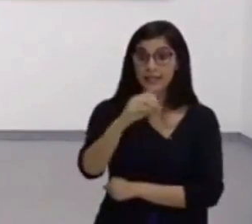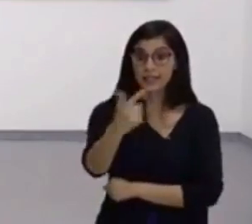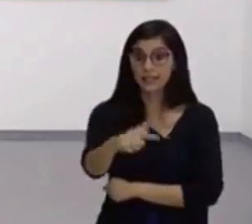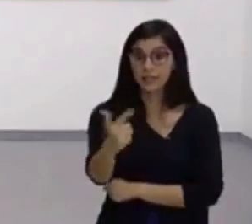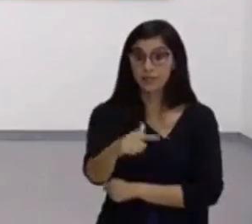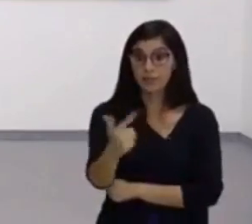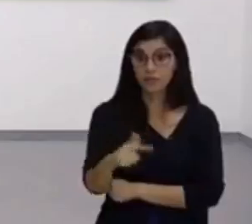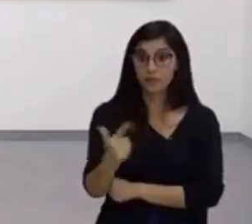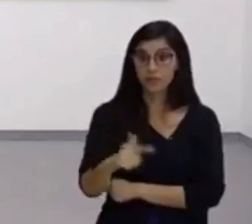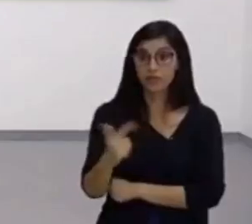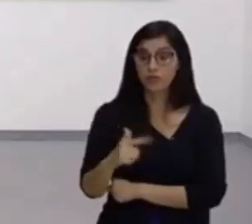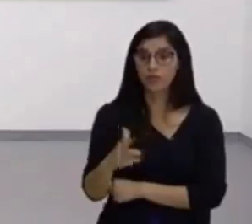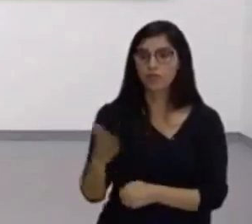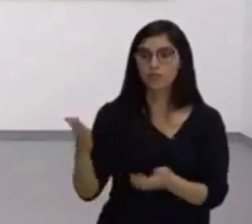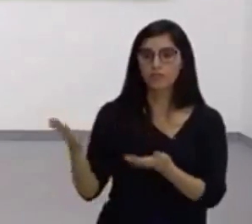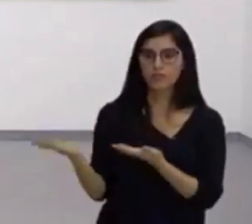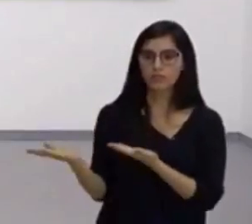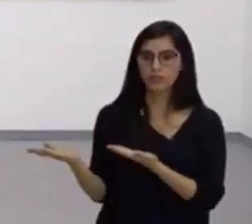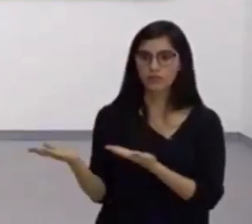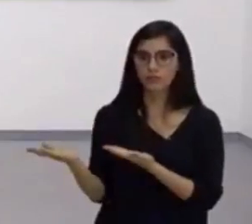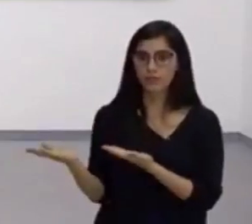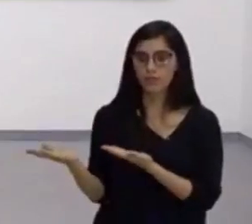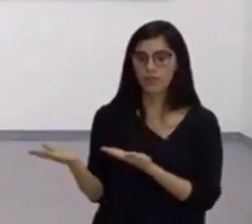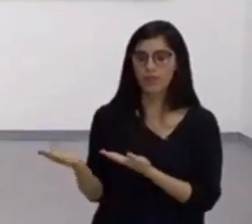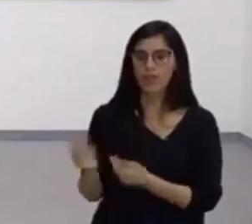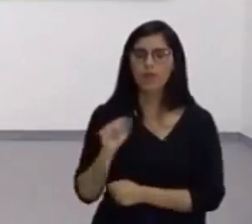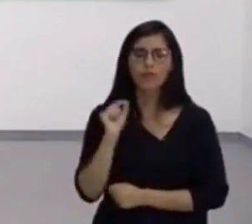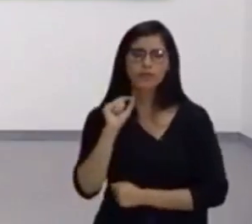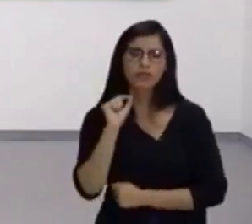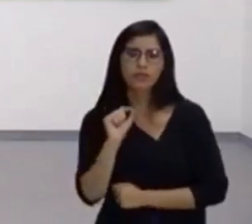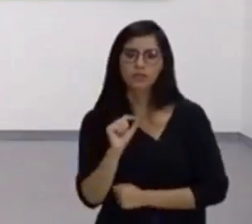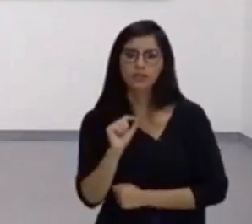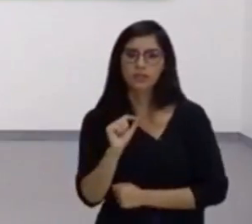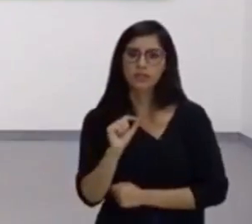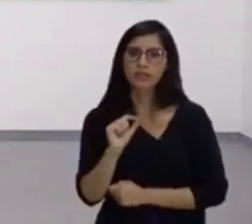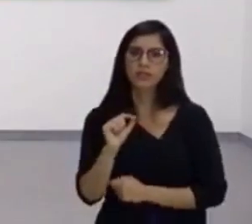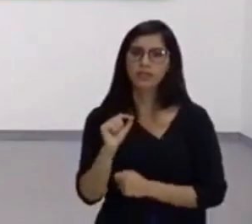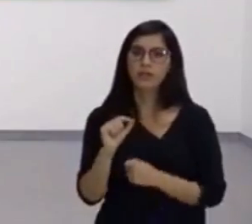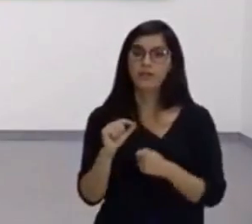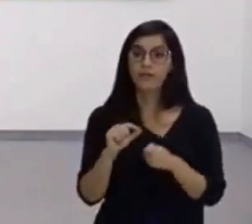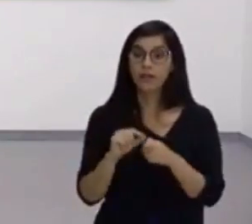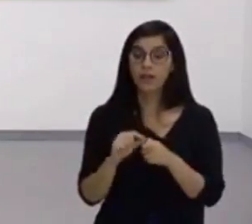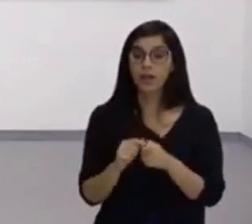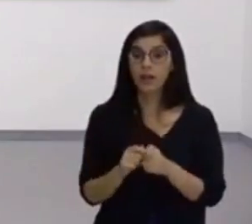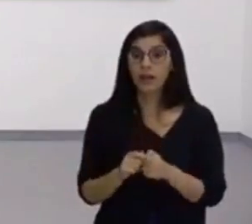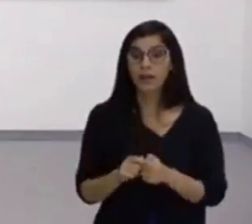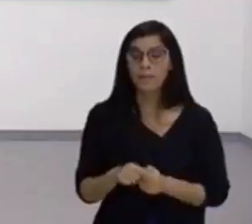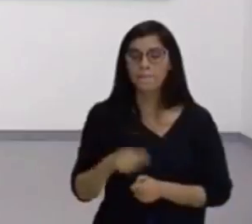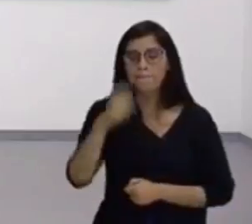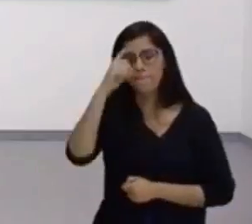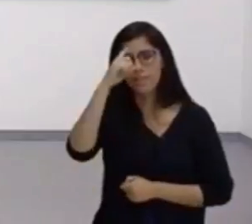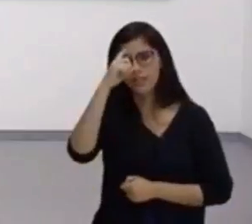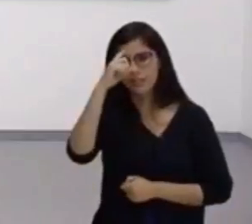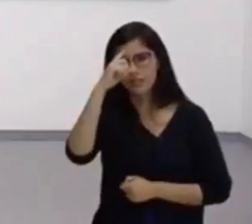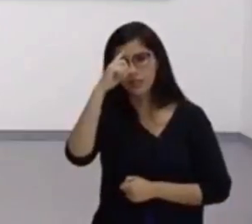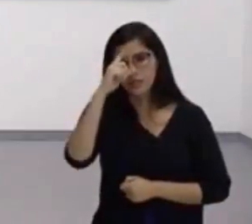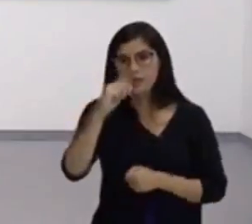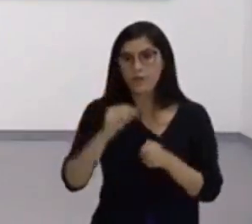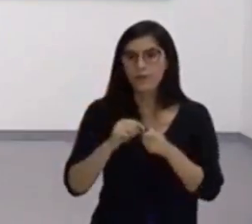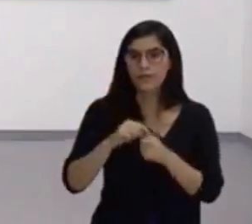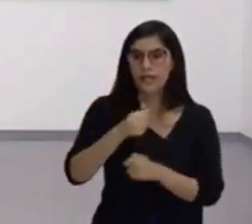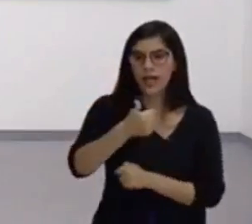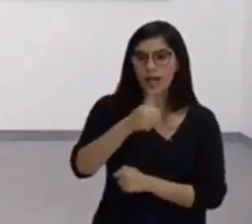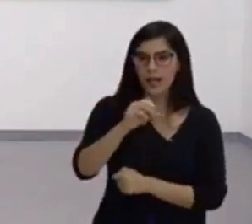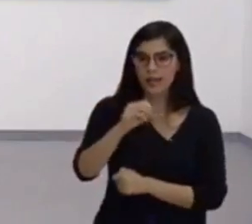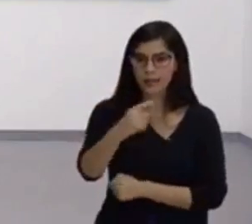contínuas. O você acha? Faz de conta que eu acabei de fazer a décima repetição. O que você acha?